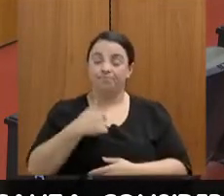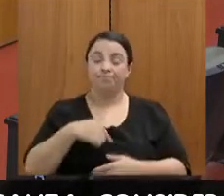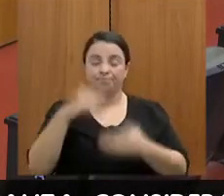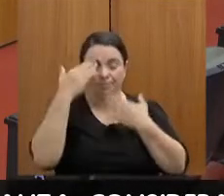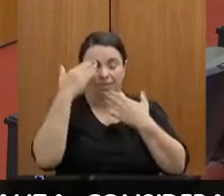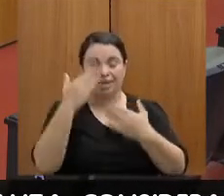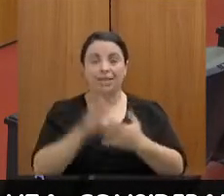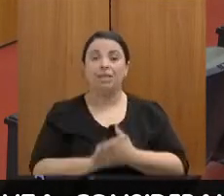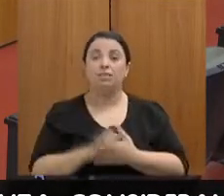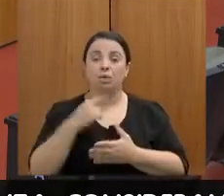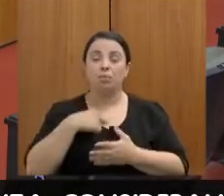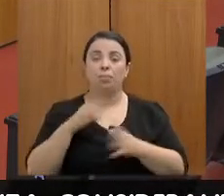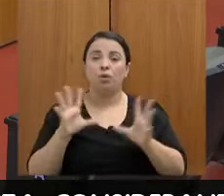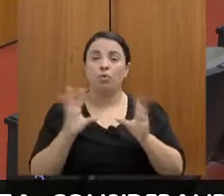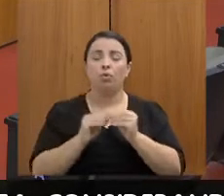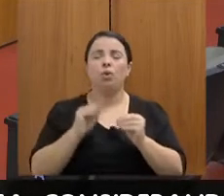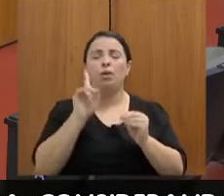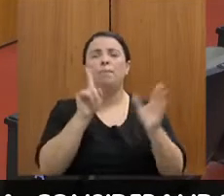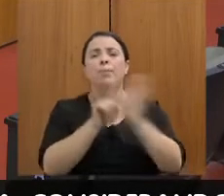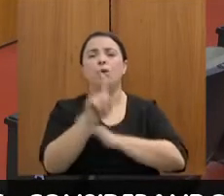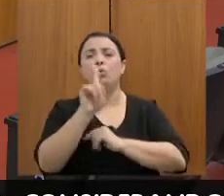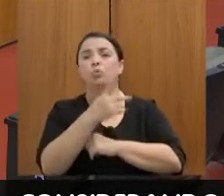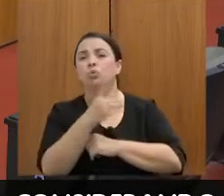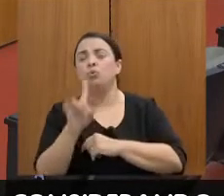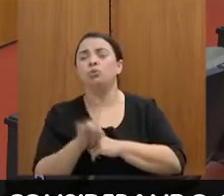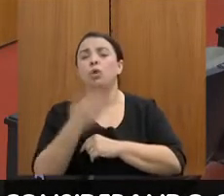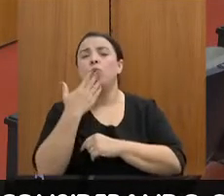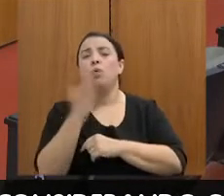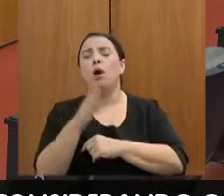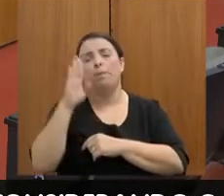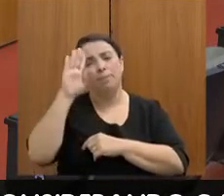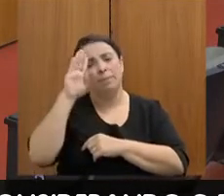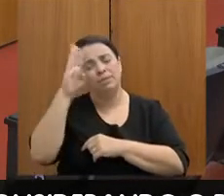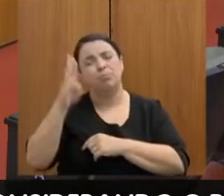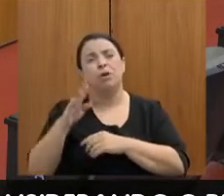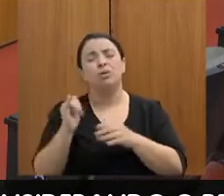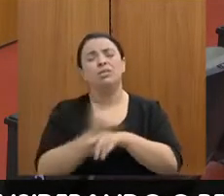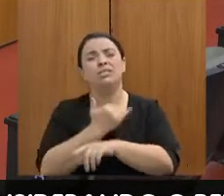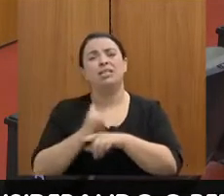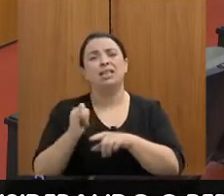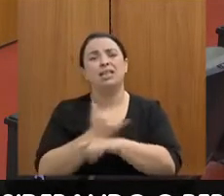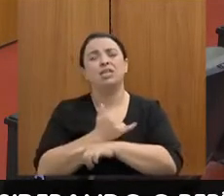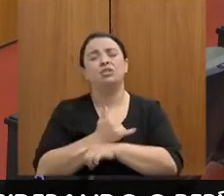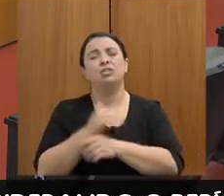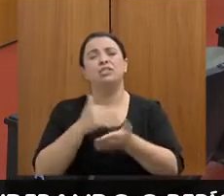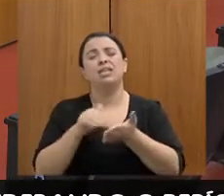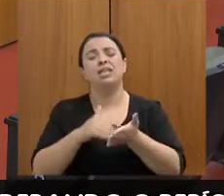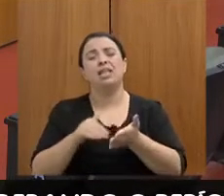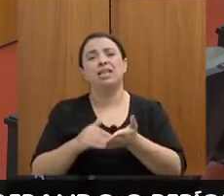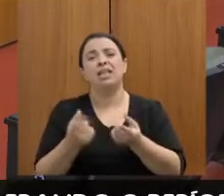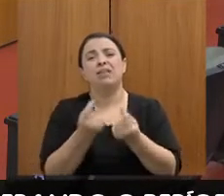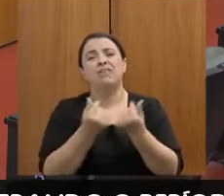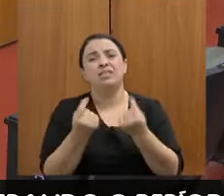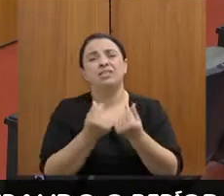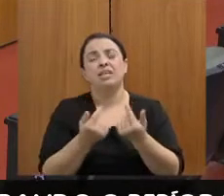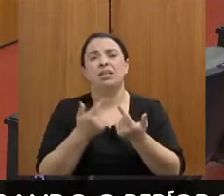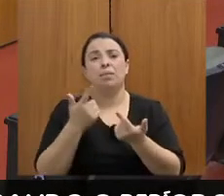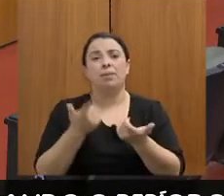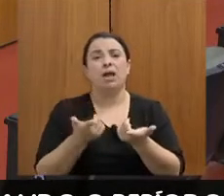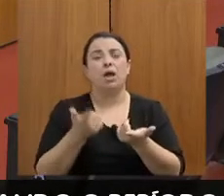só para finalizar também, qual é a principal estratégia da Secretaria da Fazenda para poder atacar as despesas, de forma bem resumida e direta?